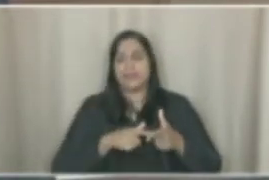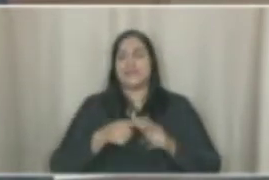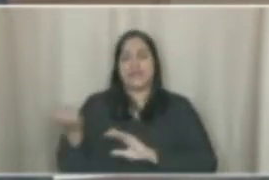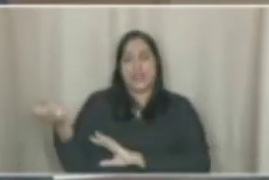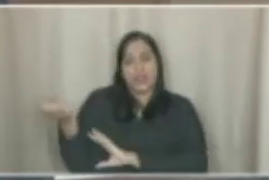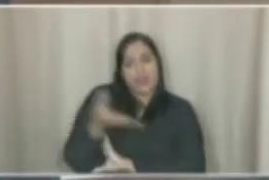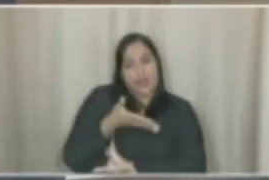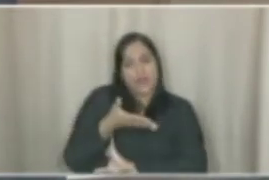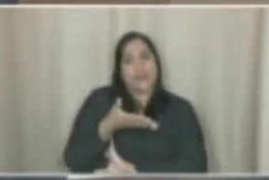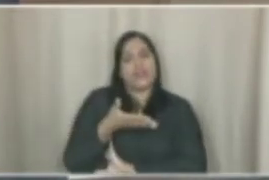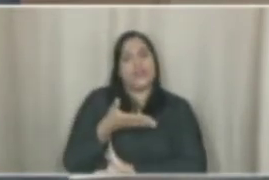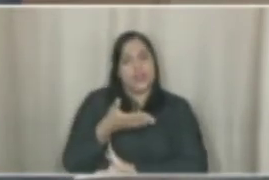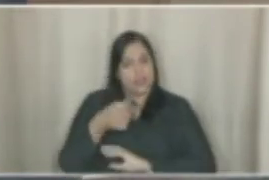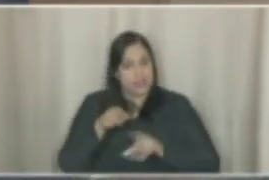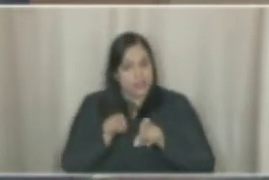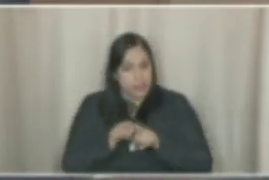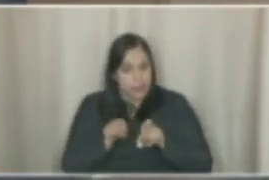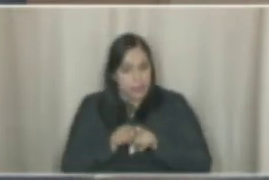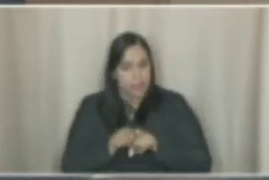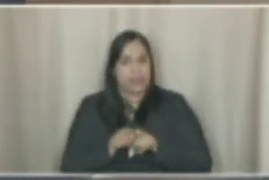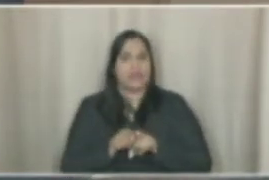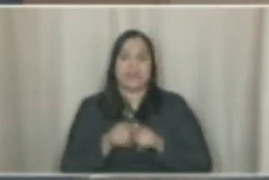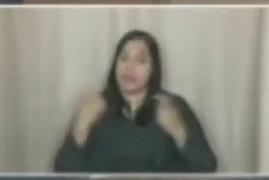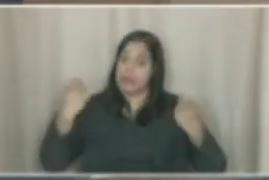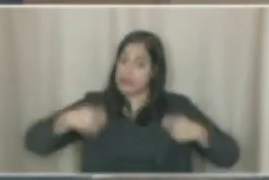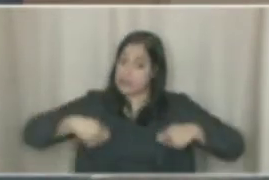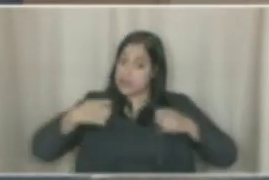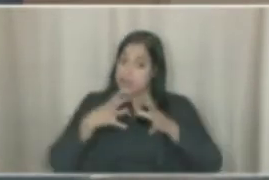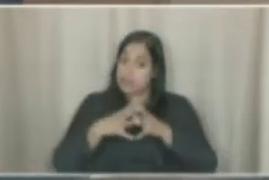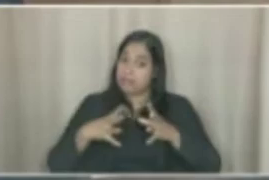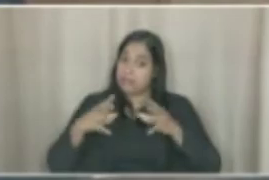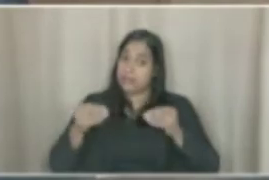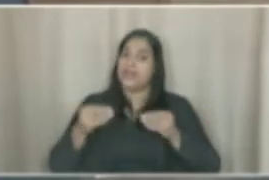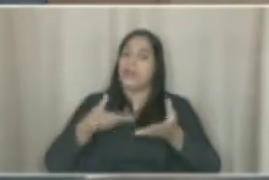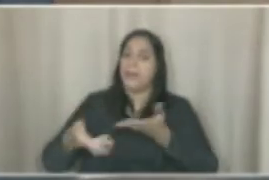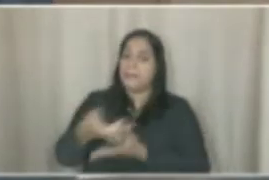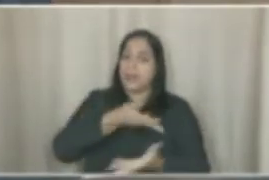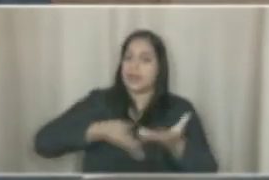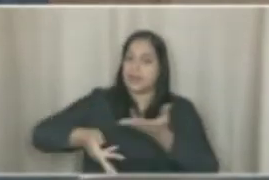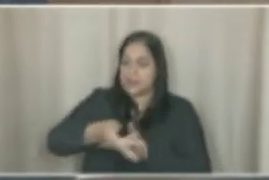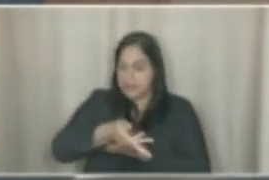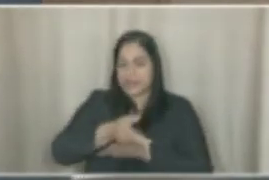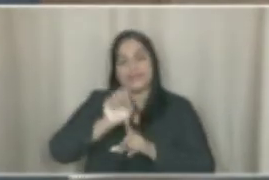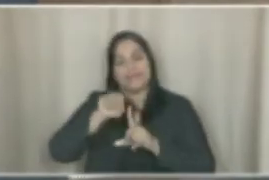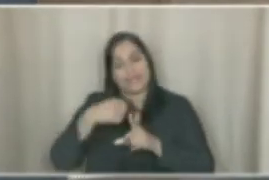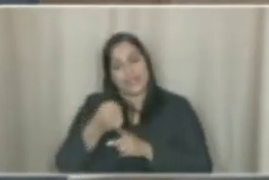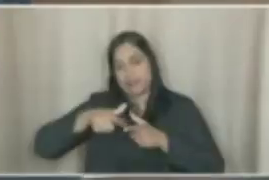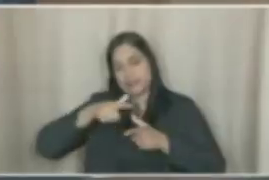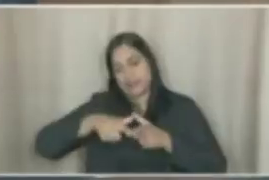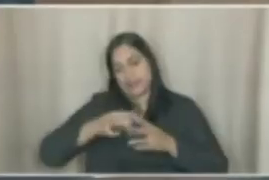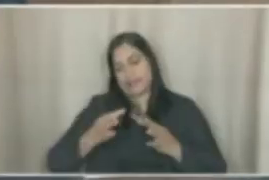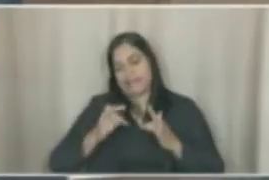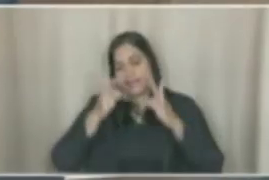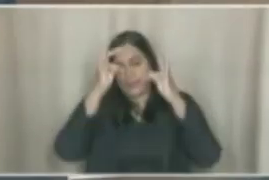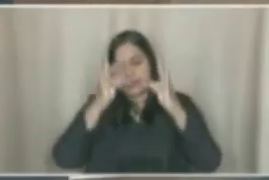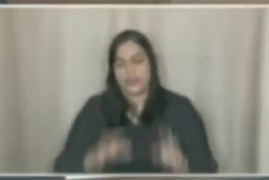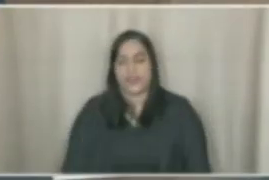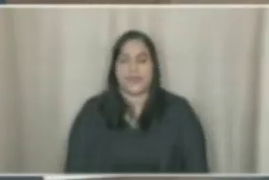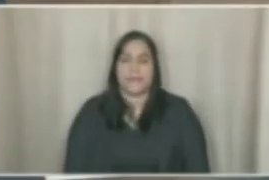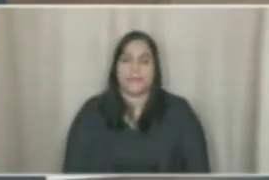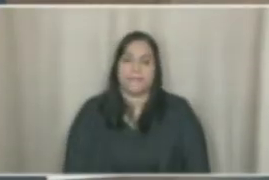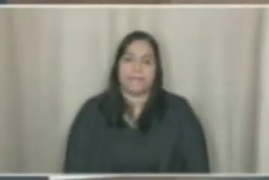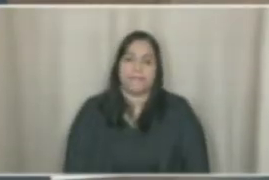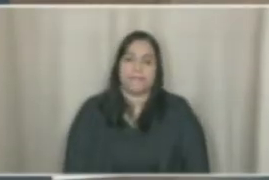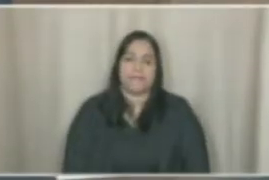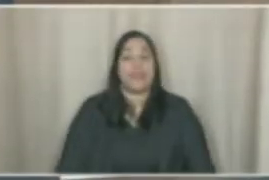inovadoras e enfrentadas de maneira transparente com a participação de toda a sociedade. Um outro registro